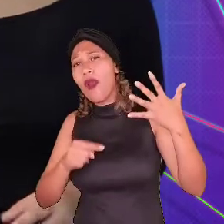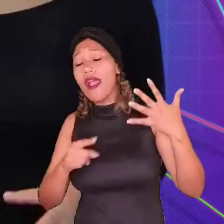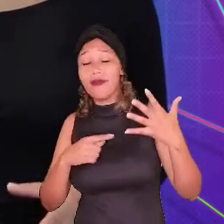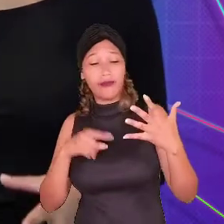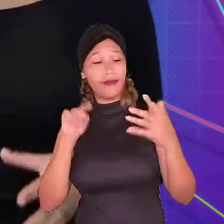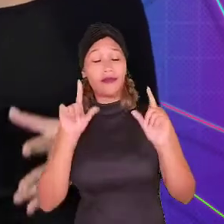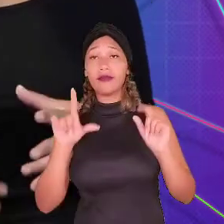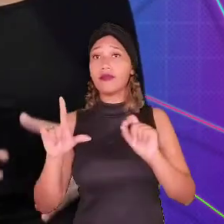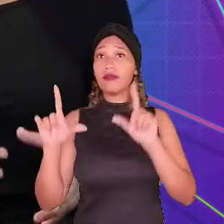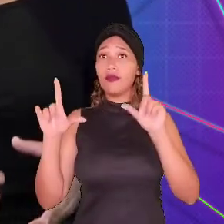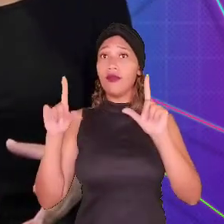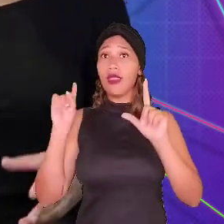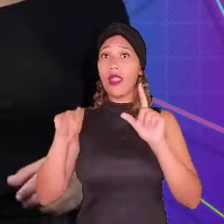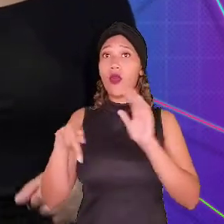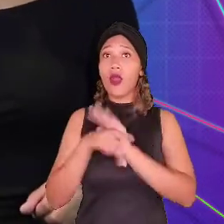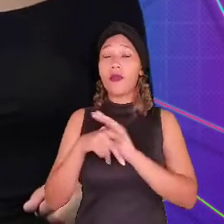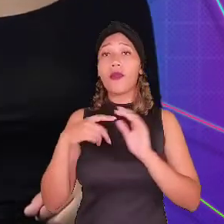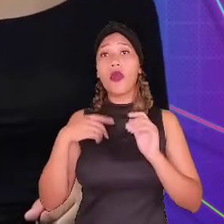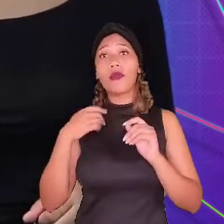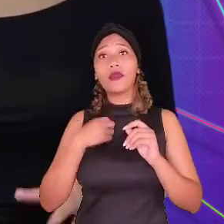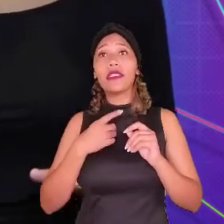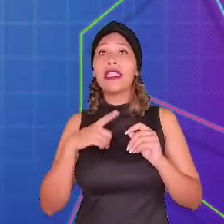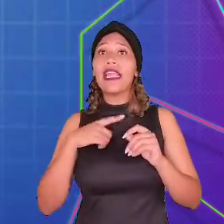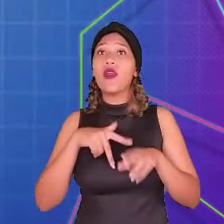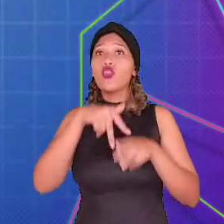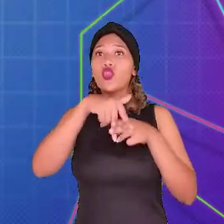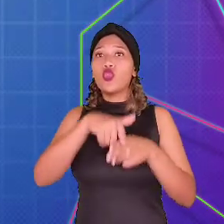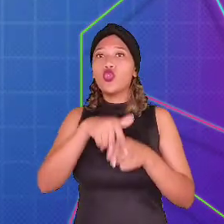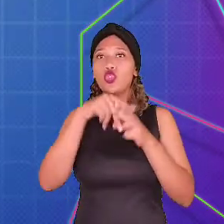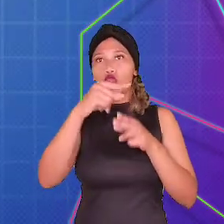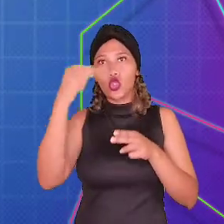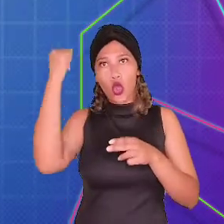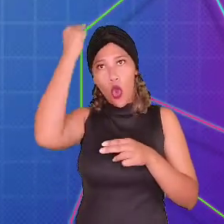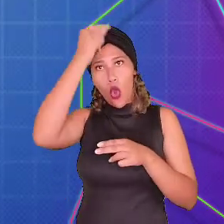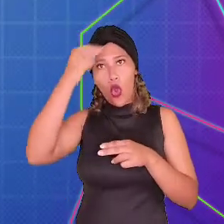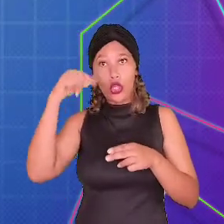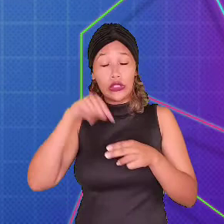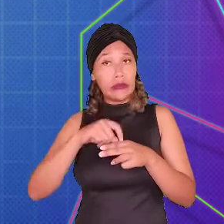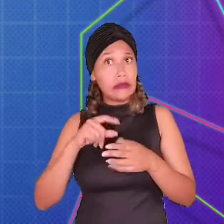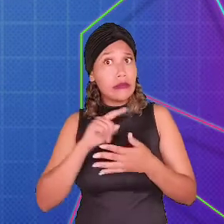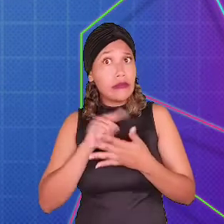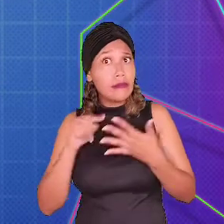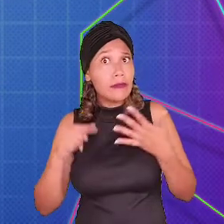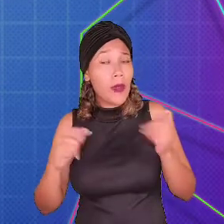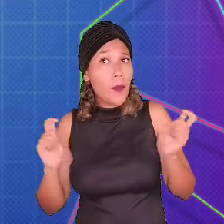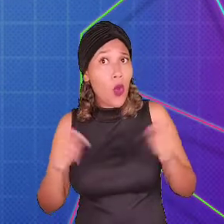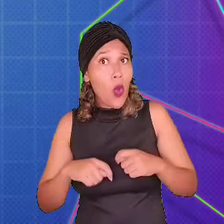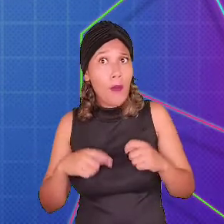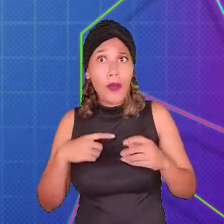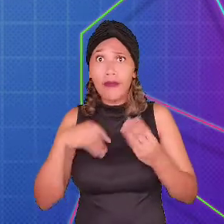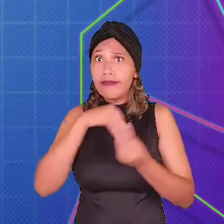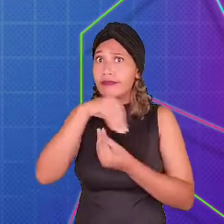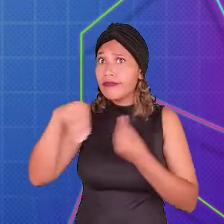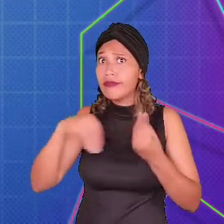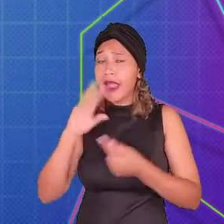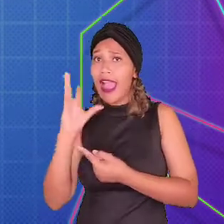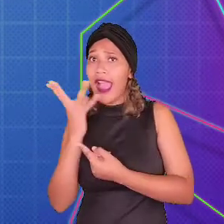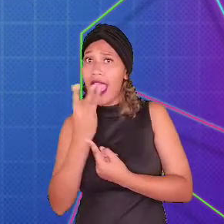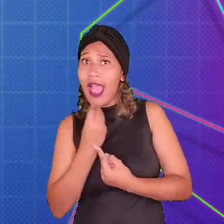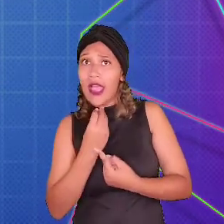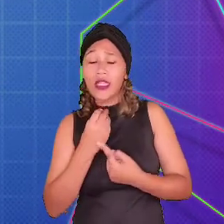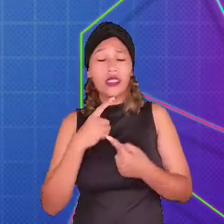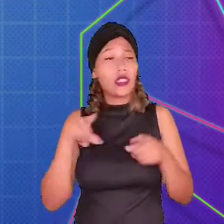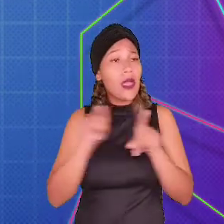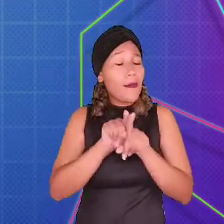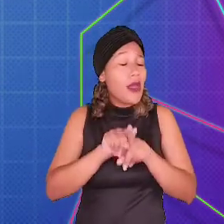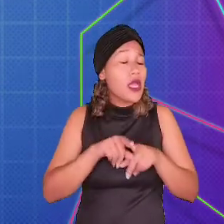que é uma releitura das representações de São Jorge. Perceberam quantas possibilidades existem com a união dos jogos com a arte?